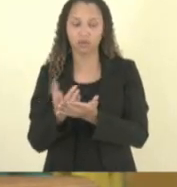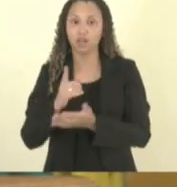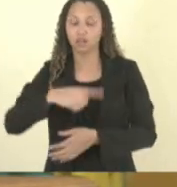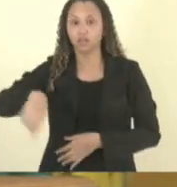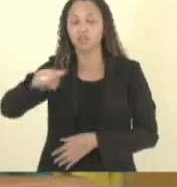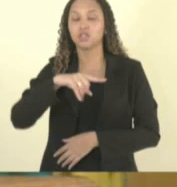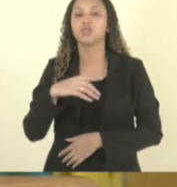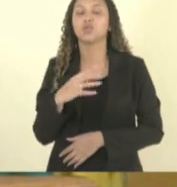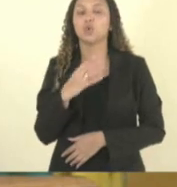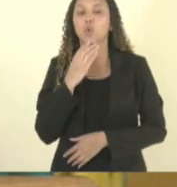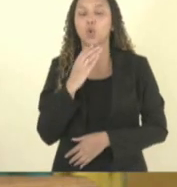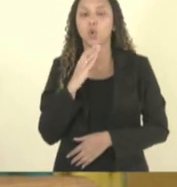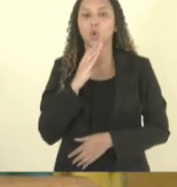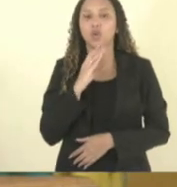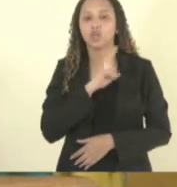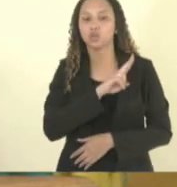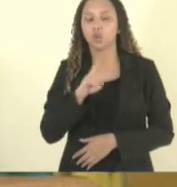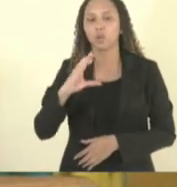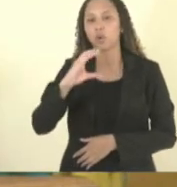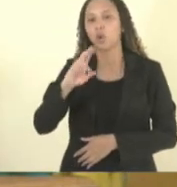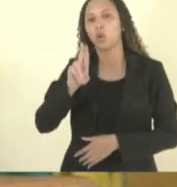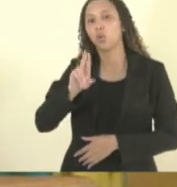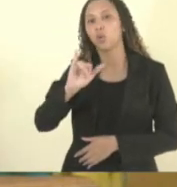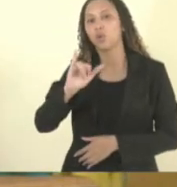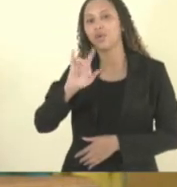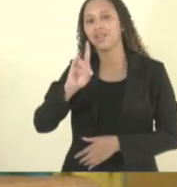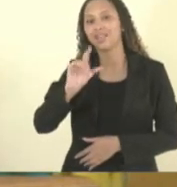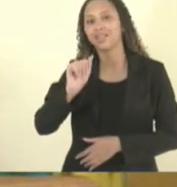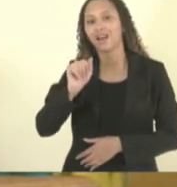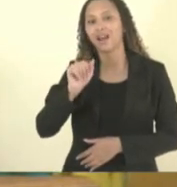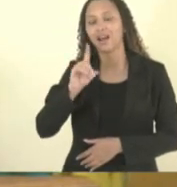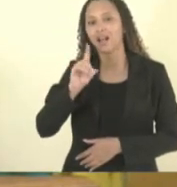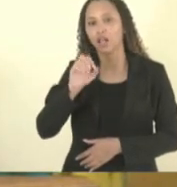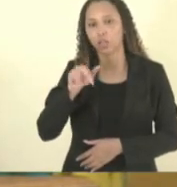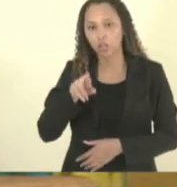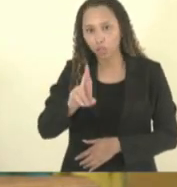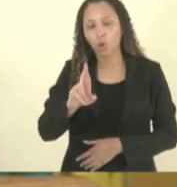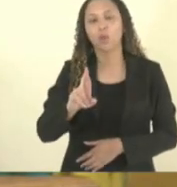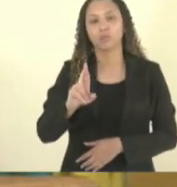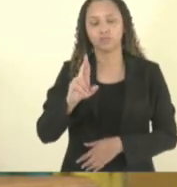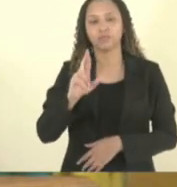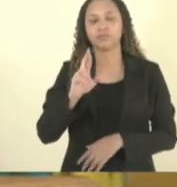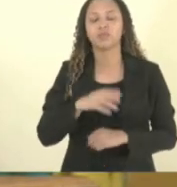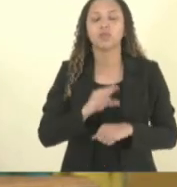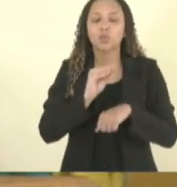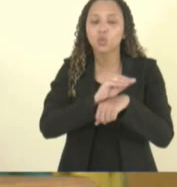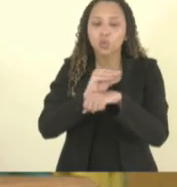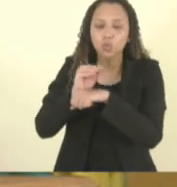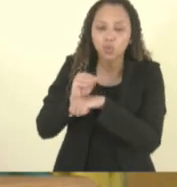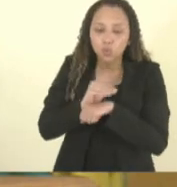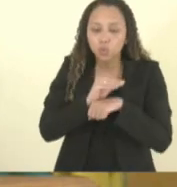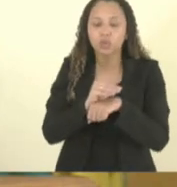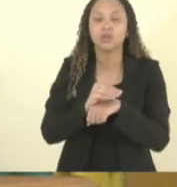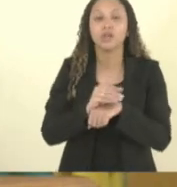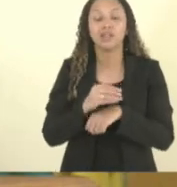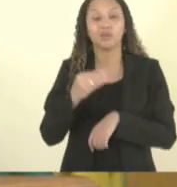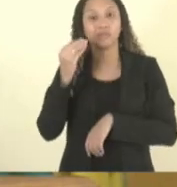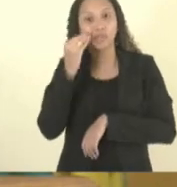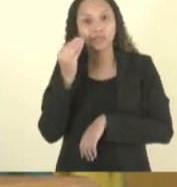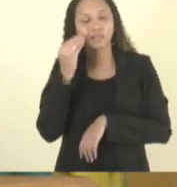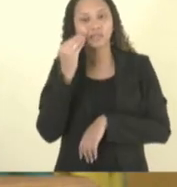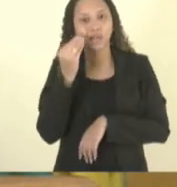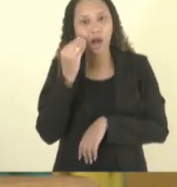cuidadores então a nossa rede ela tem tido uma preocupação muito grande a gente tem tentado acompanhar